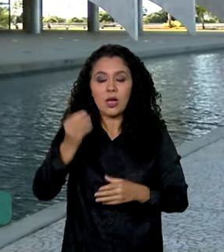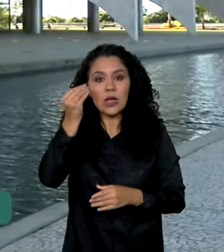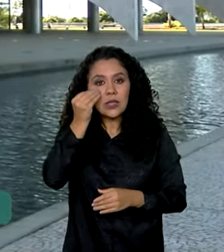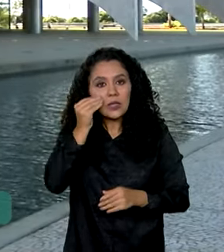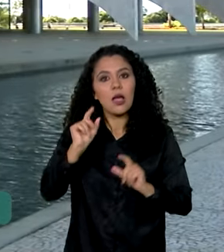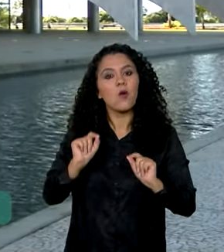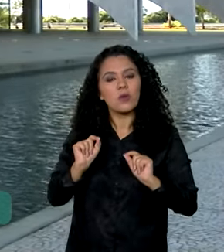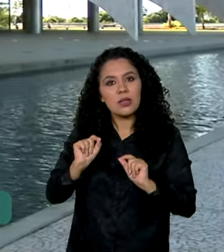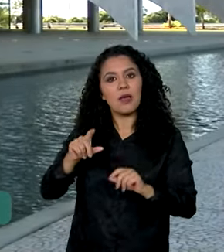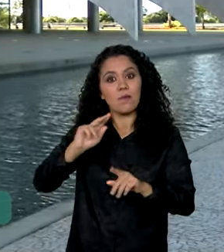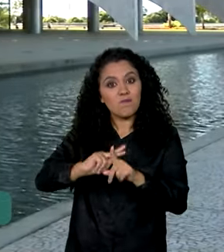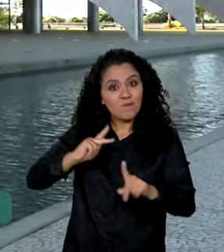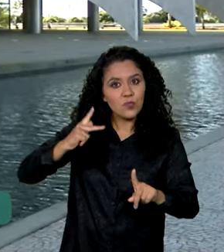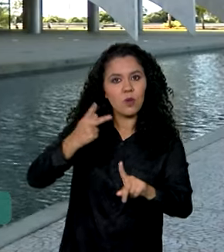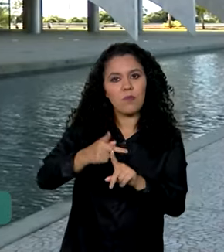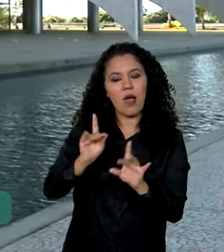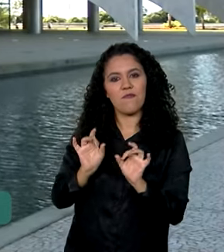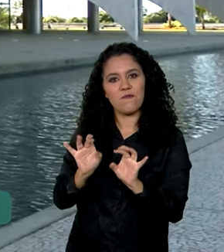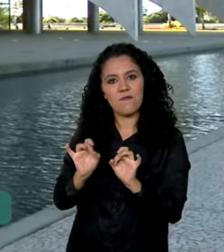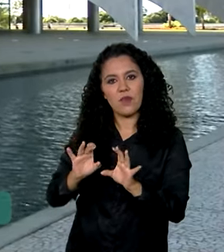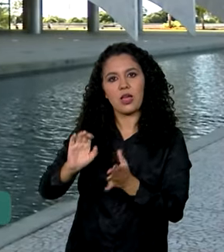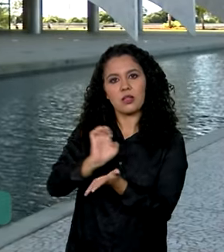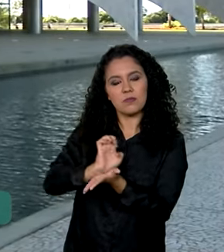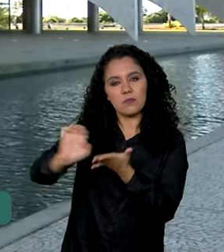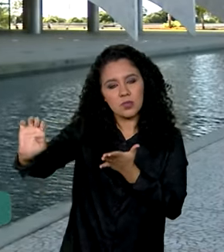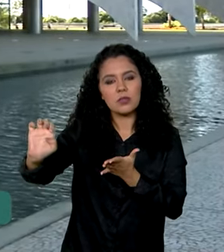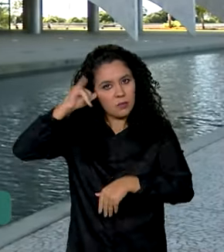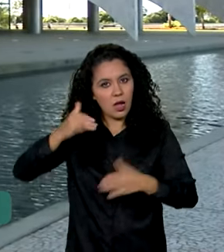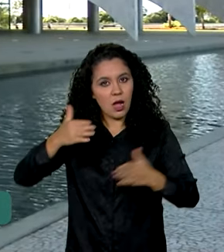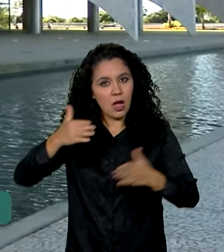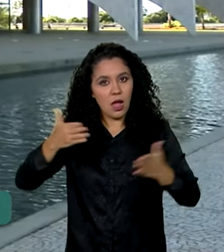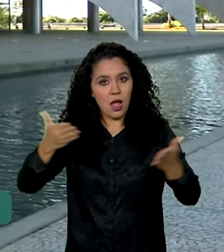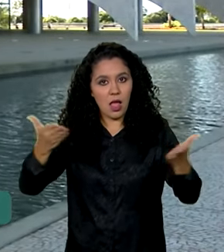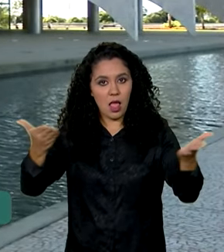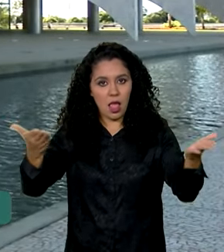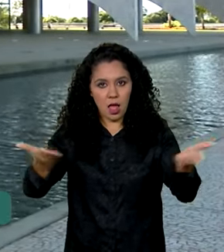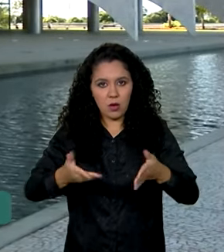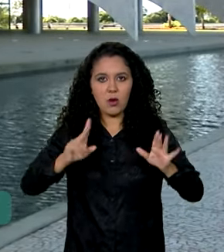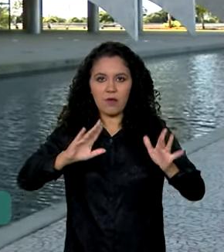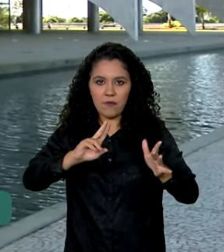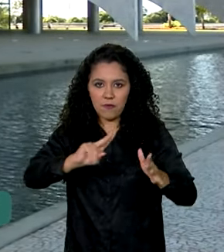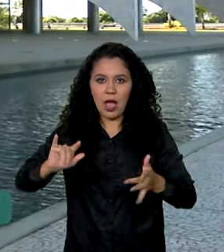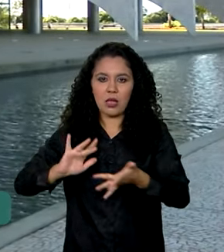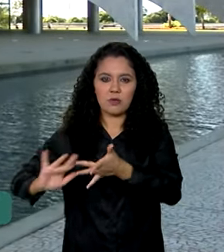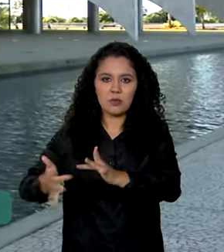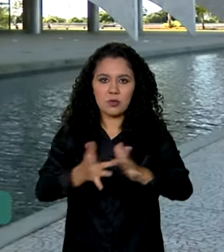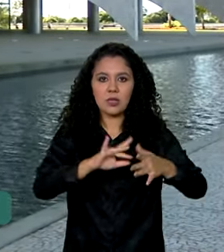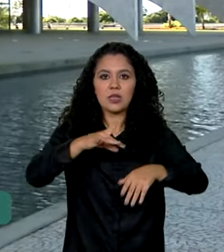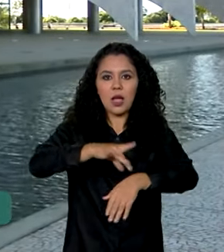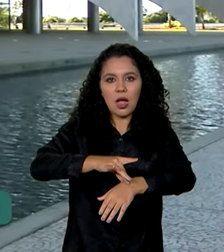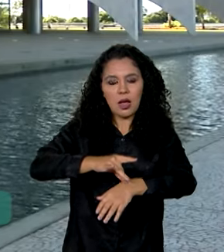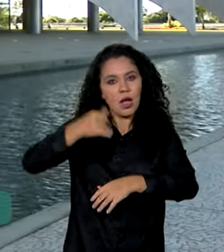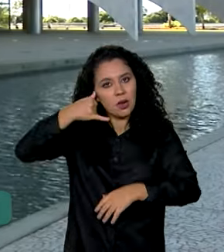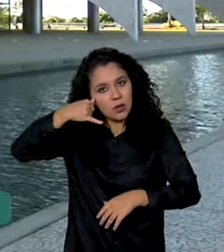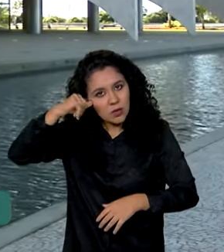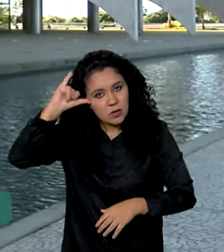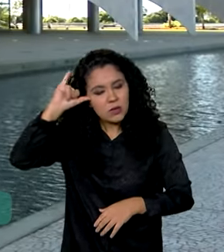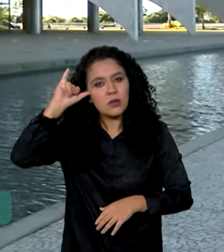carne bovina e esse deve ser um assunto tratado pelo presidente Lula durante a reunião. A venda tanto de carne bovina